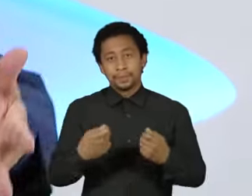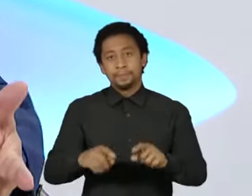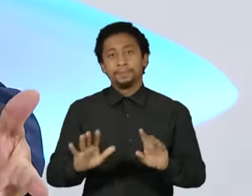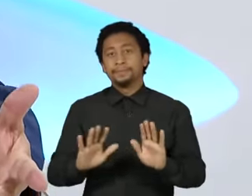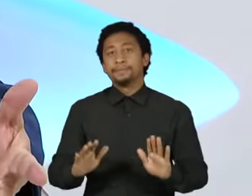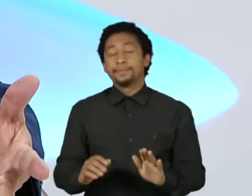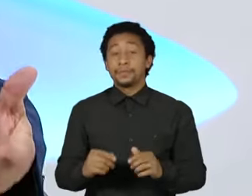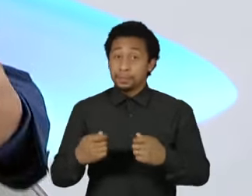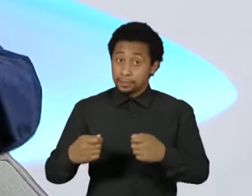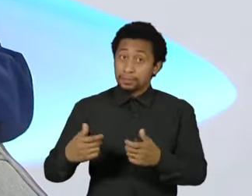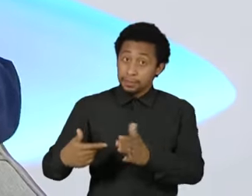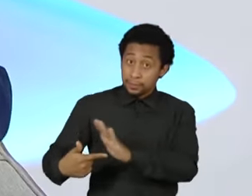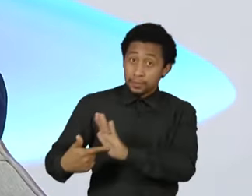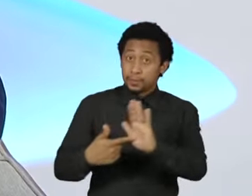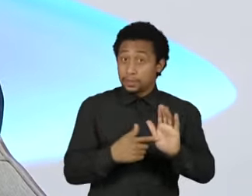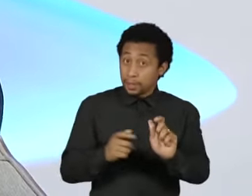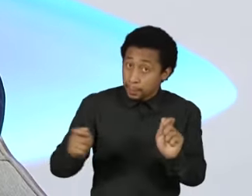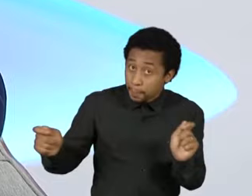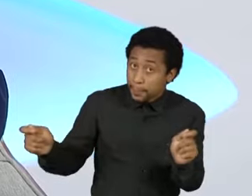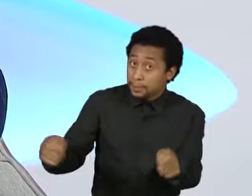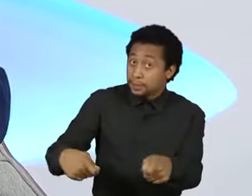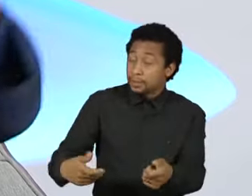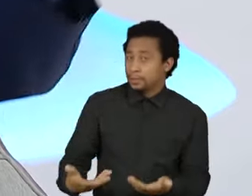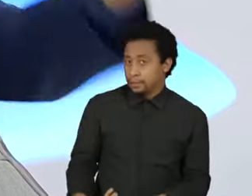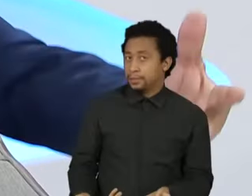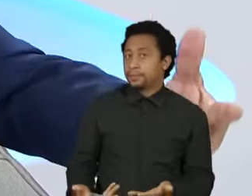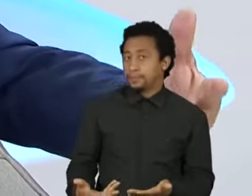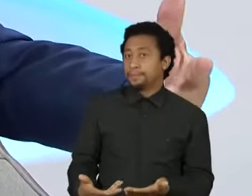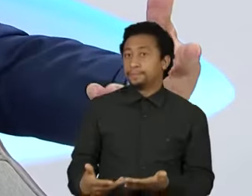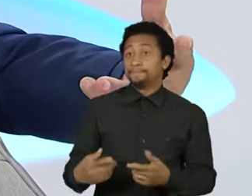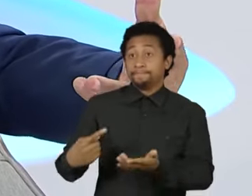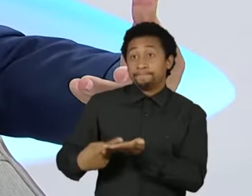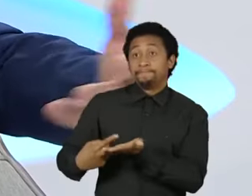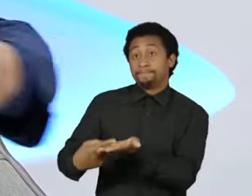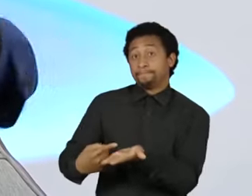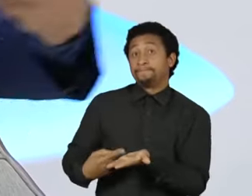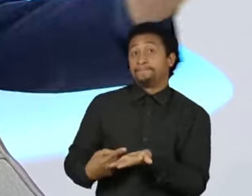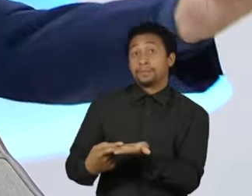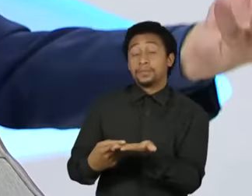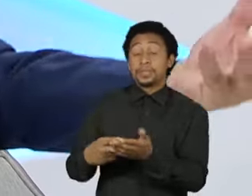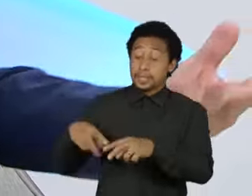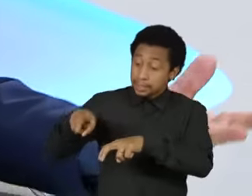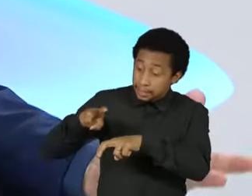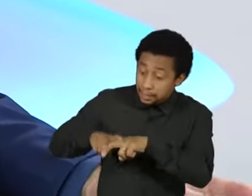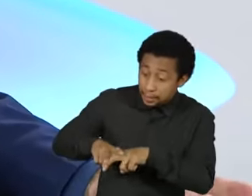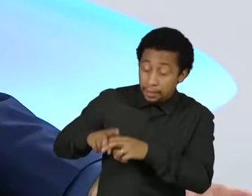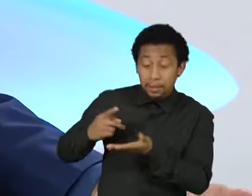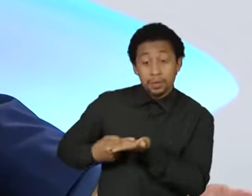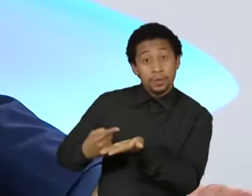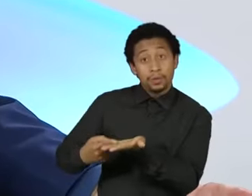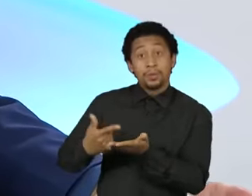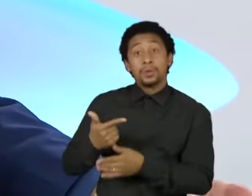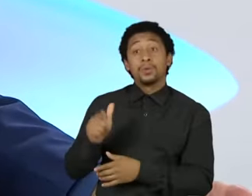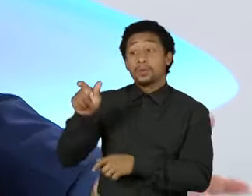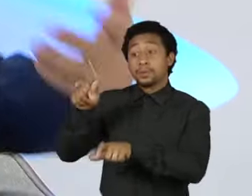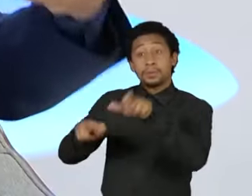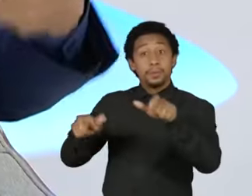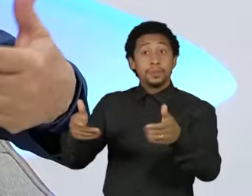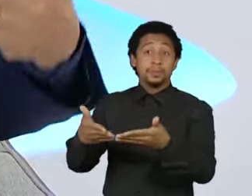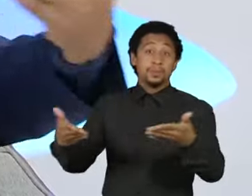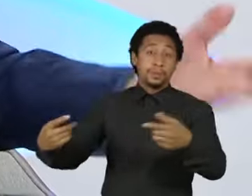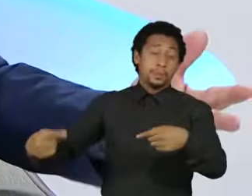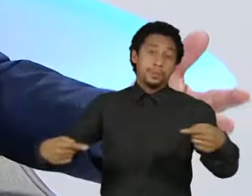parlamentarismo, seja no presidencialismo, tem que ter capacidade de programaticamente sentar e negociar com outras forças políticas,